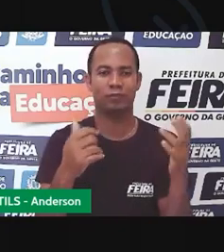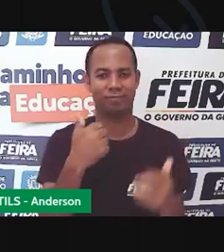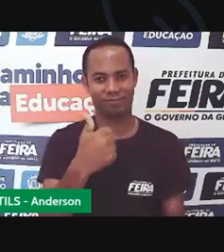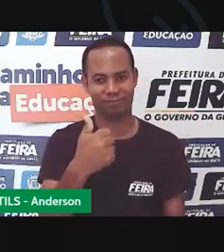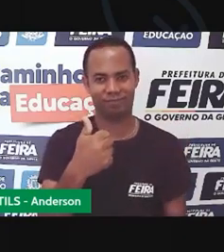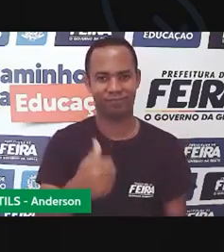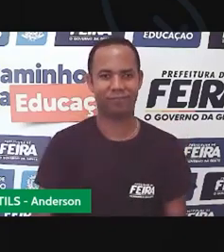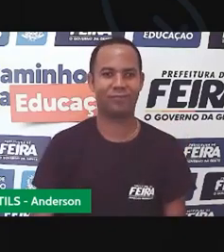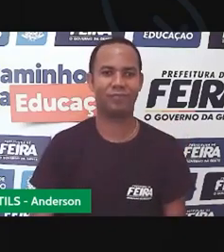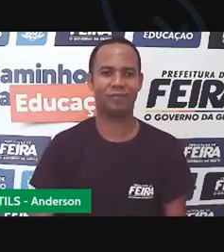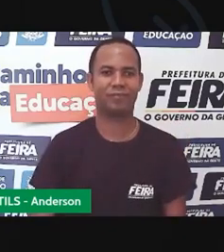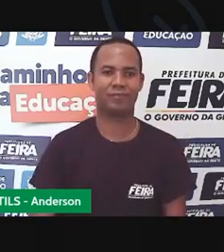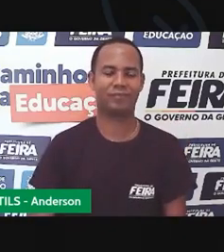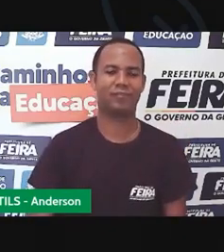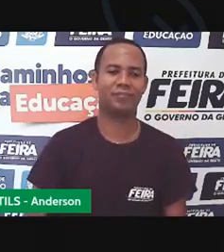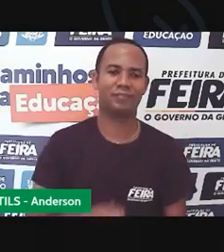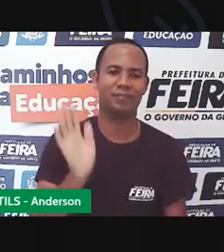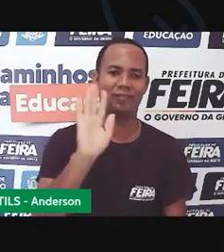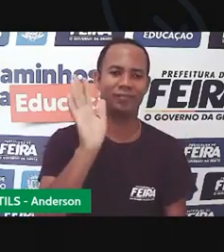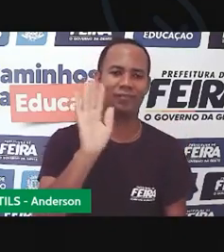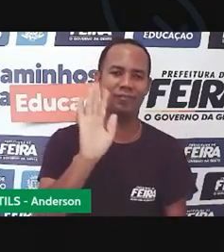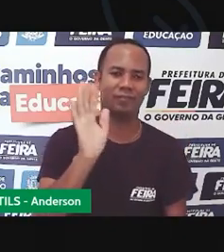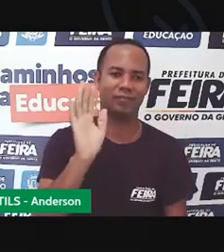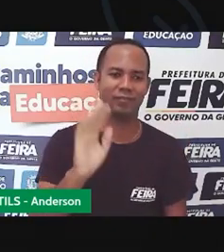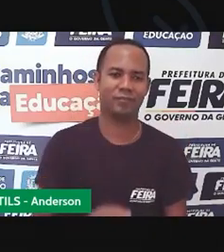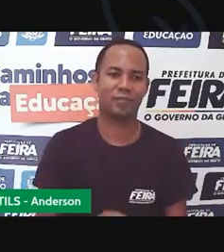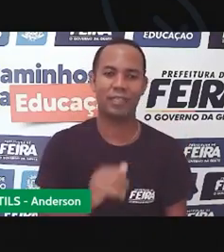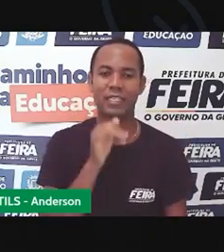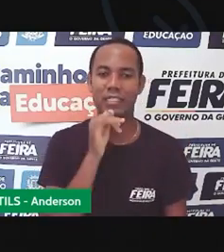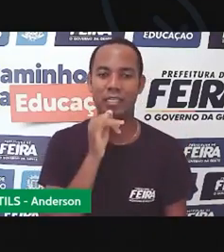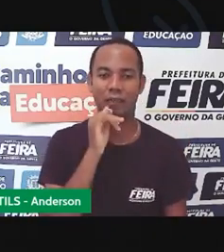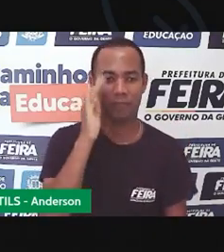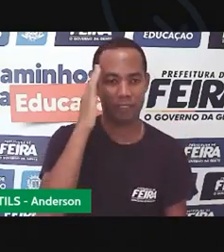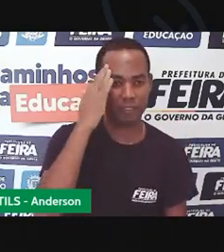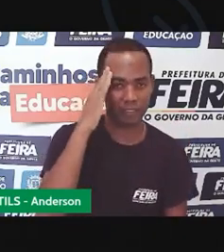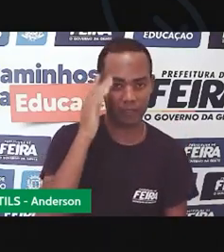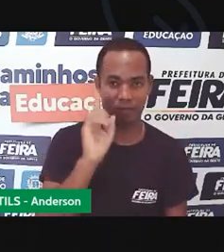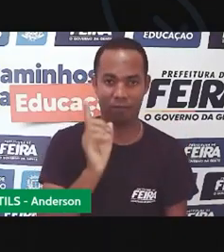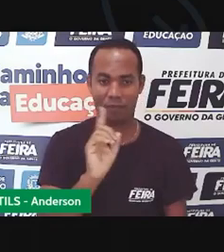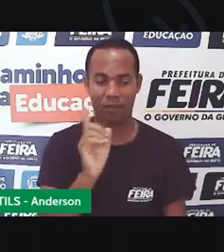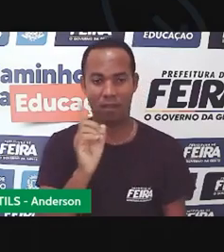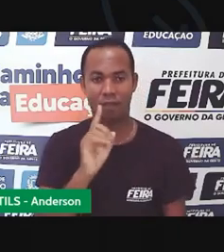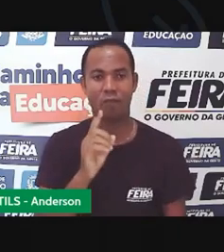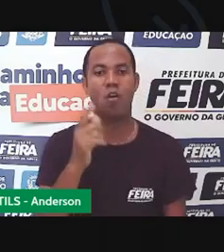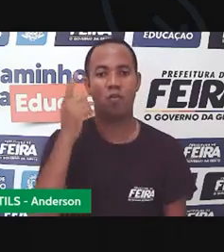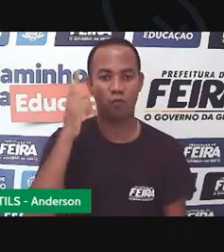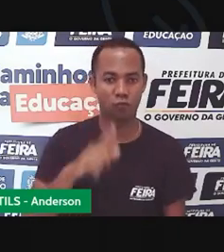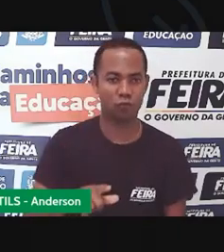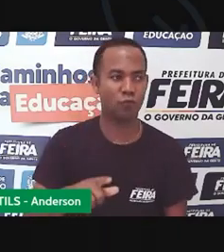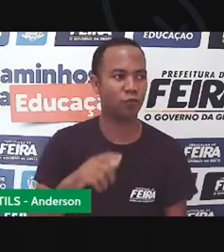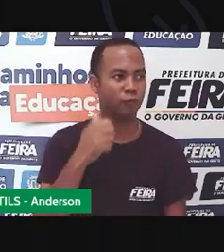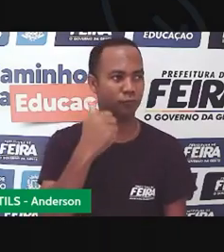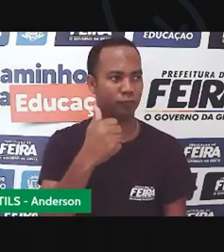Então, até a nossa próxima aula. Em caso de dúvida, vocês voltem a assistir a aula de novo, tá bom?